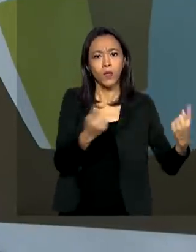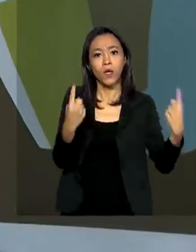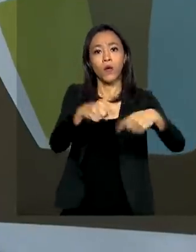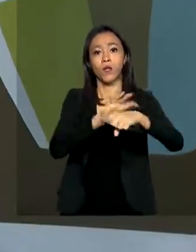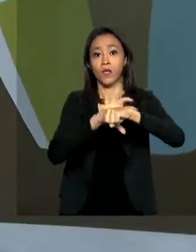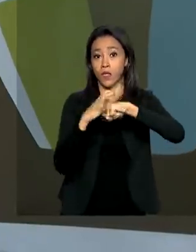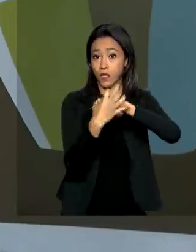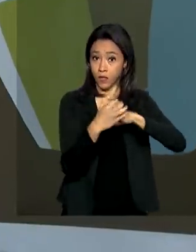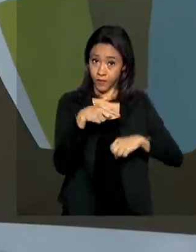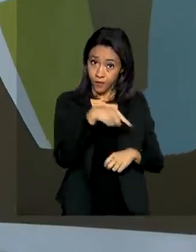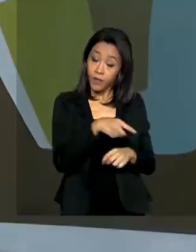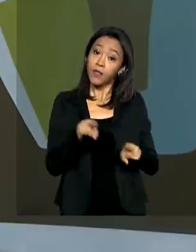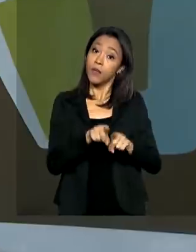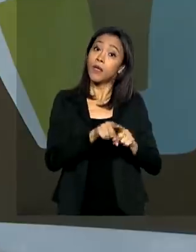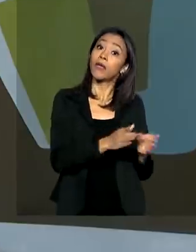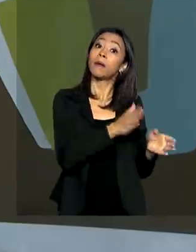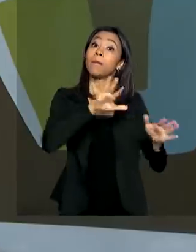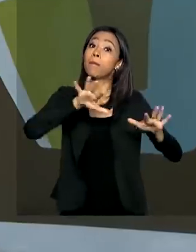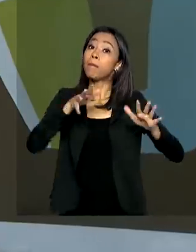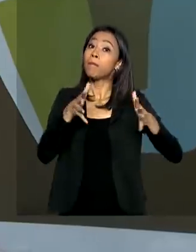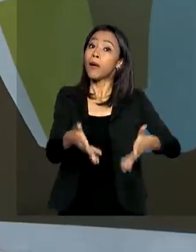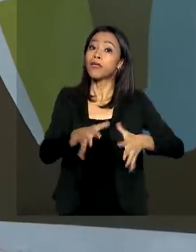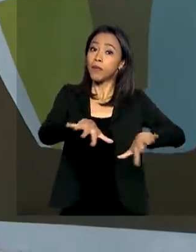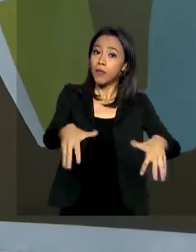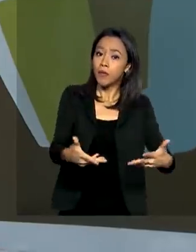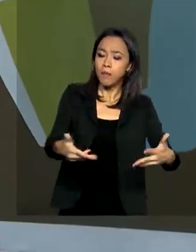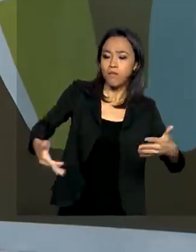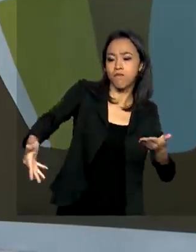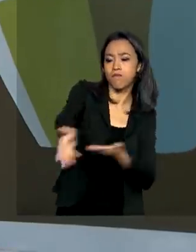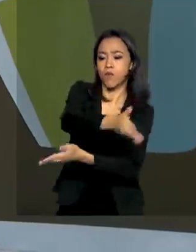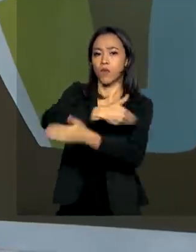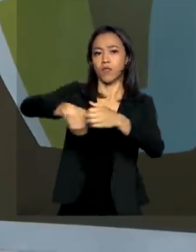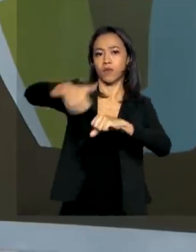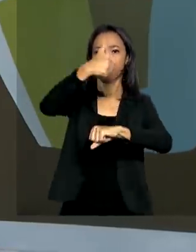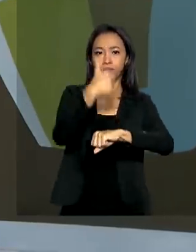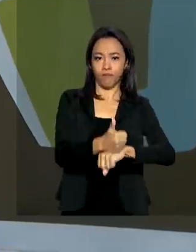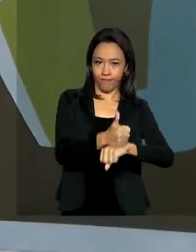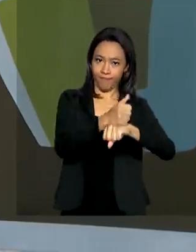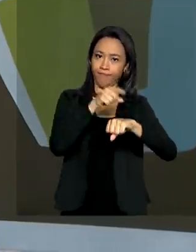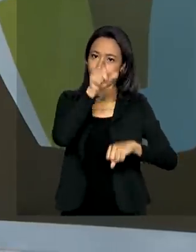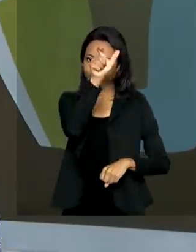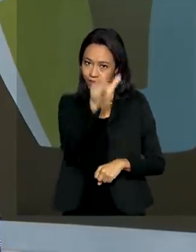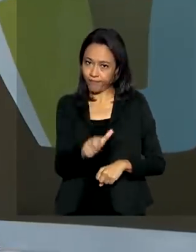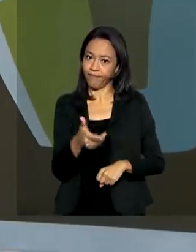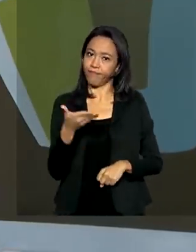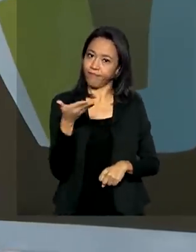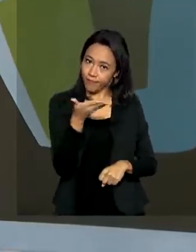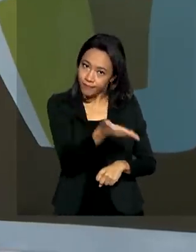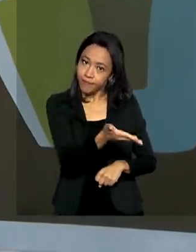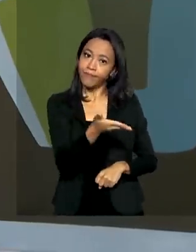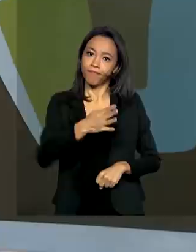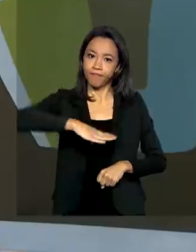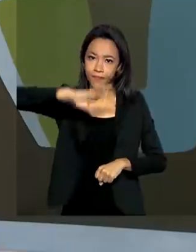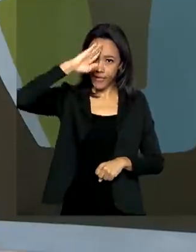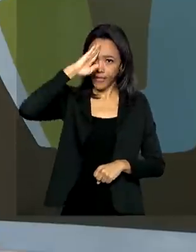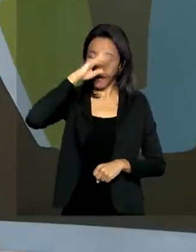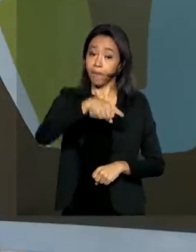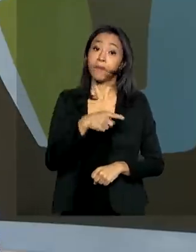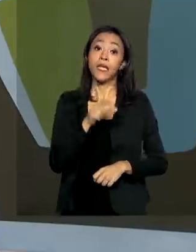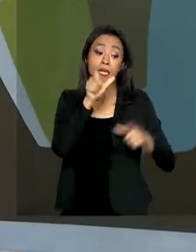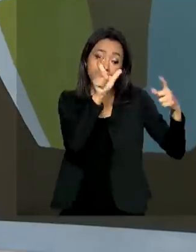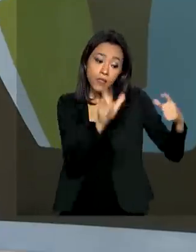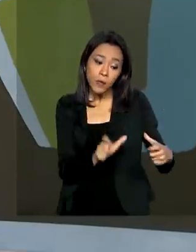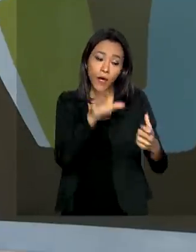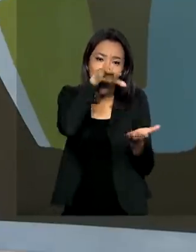participa da solenidade de transmissão de cargo de Comandante Militar do Sul. O Centro de Operação